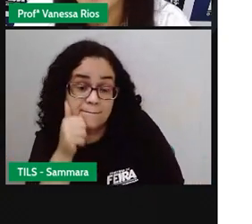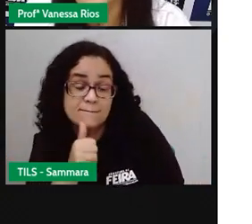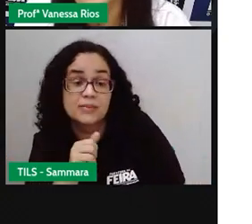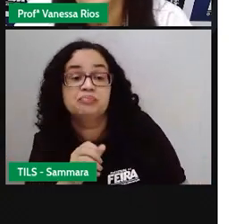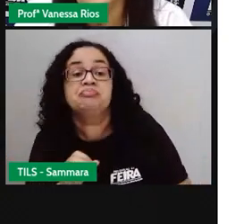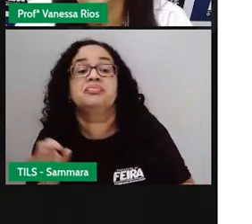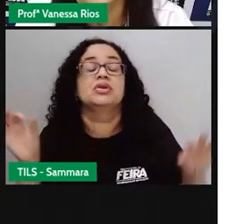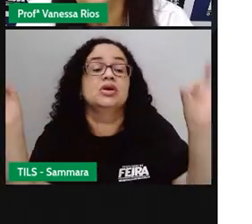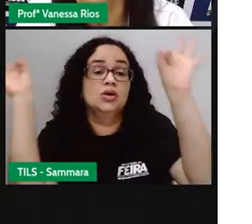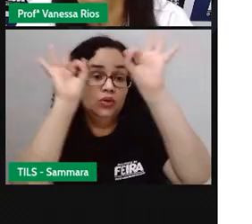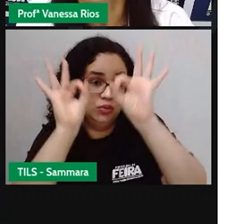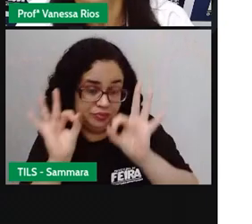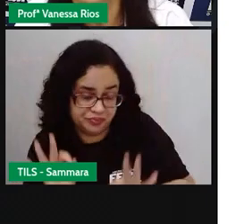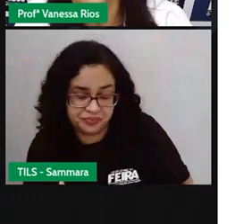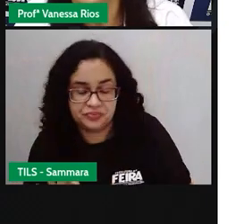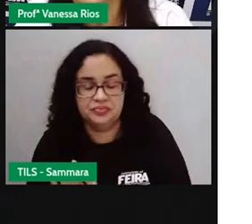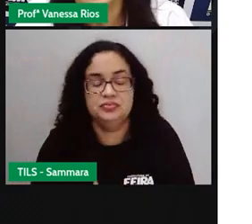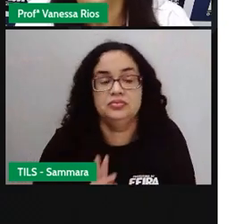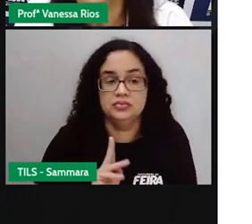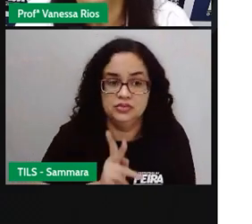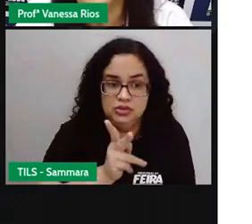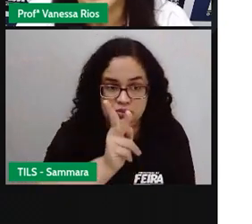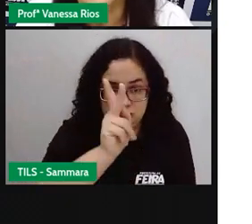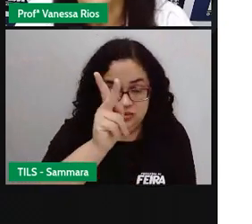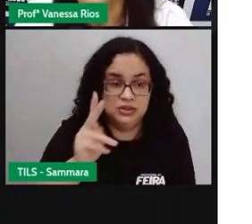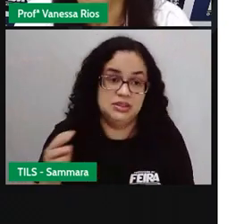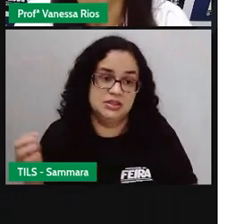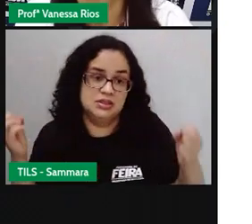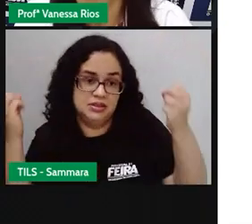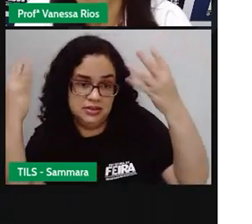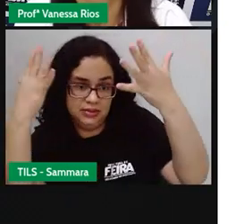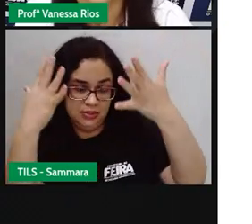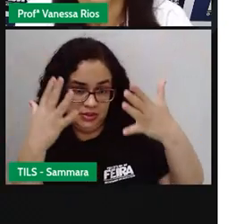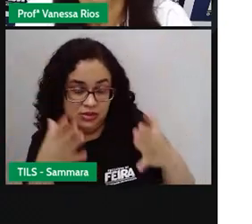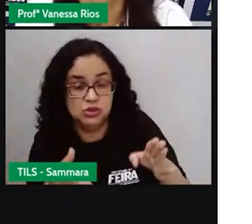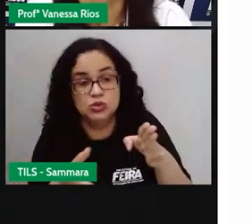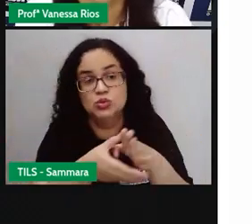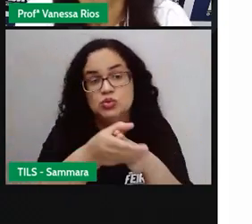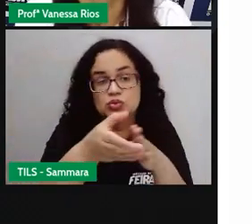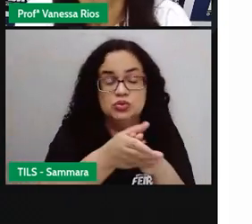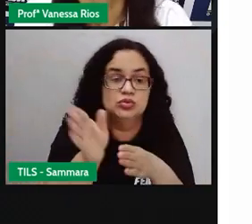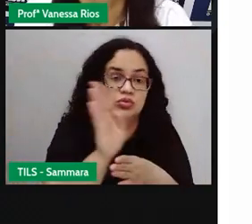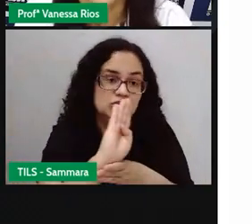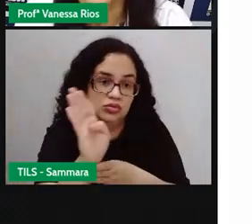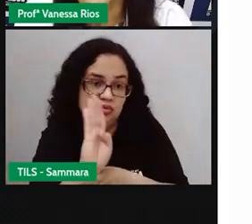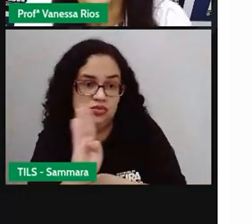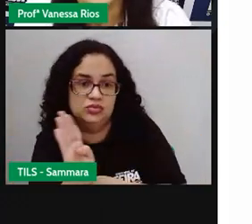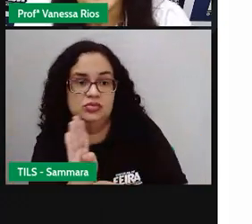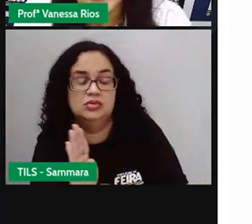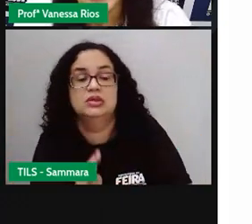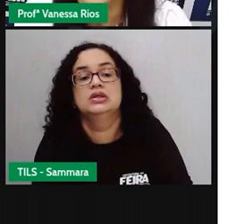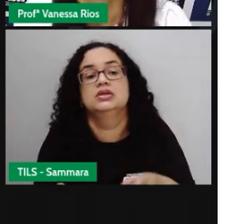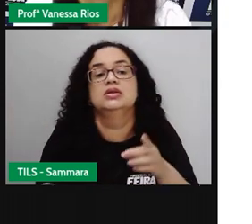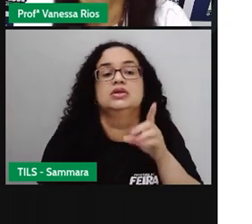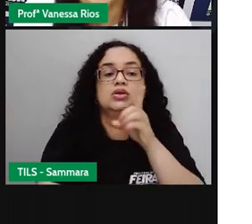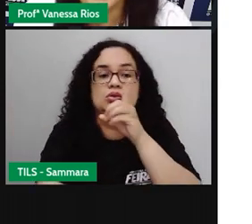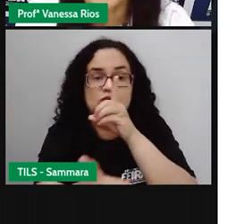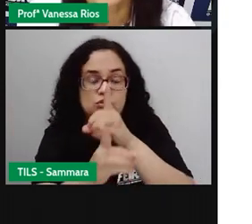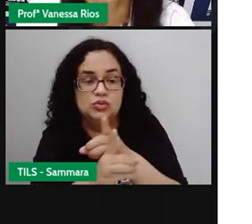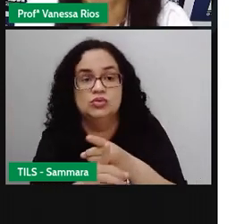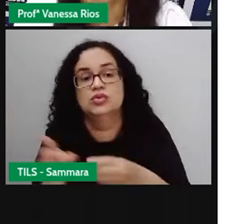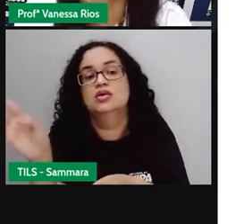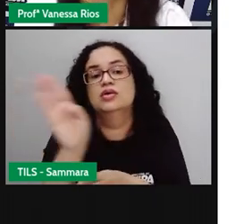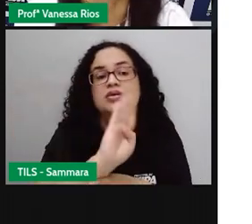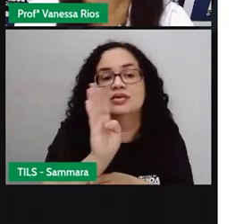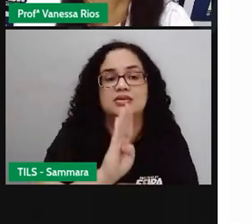preparou pra dar continuidade né às explicações e orientações dessa videoaula e a gente se encontra num